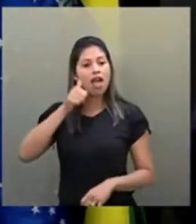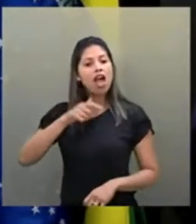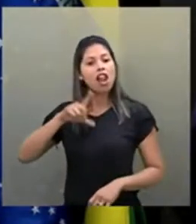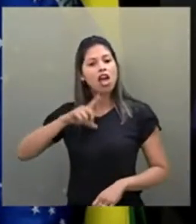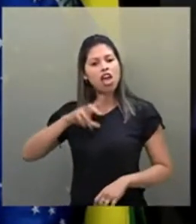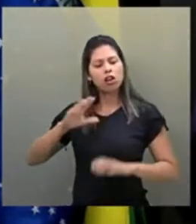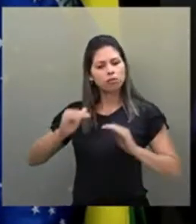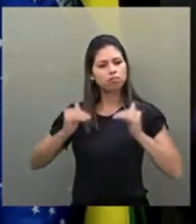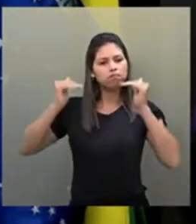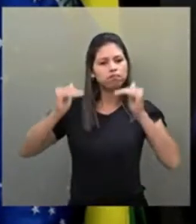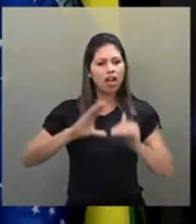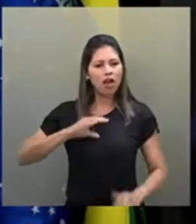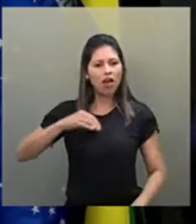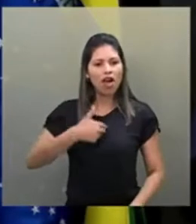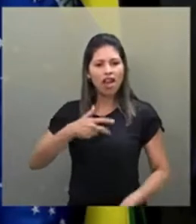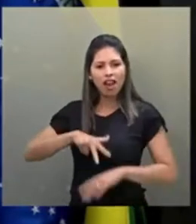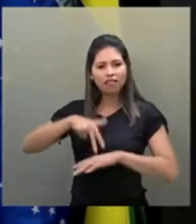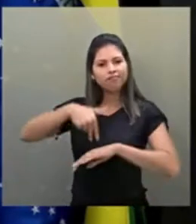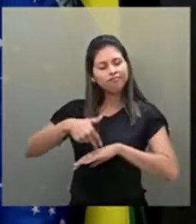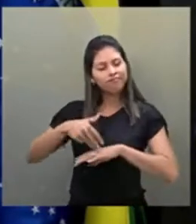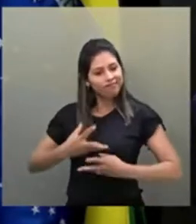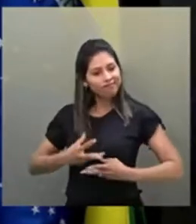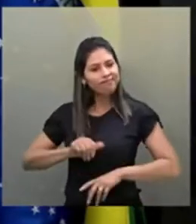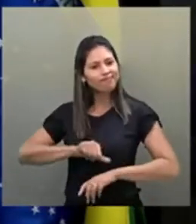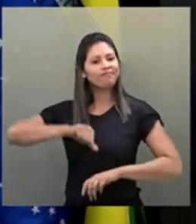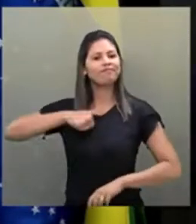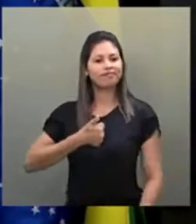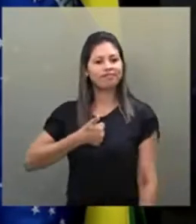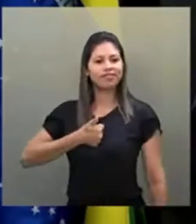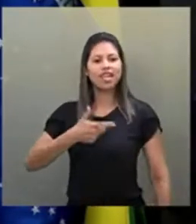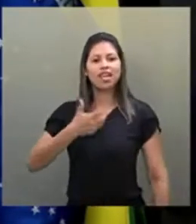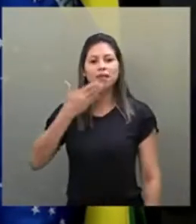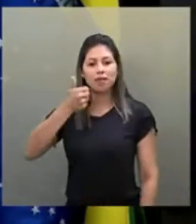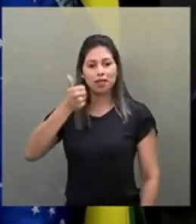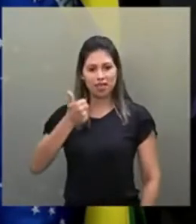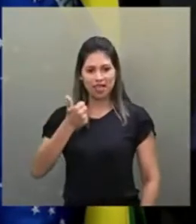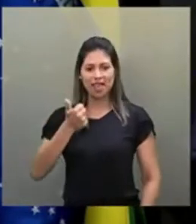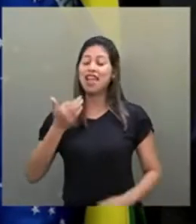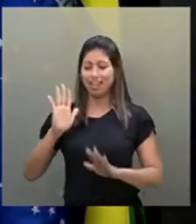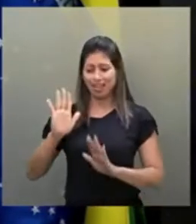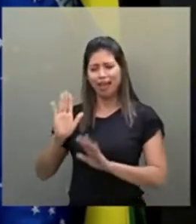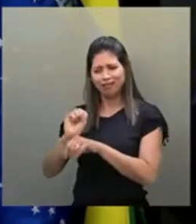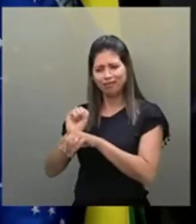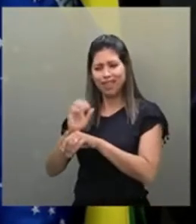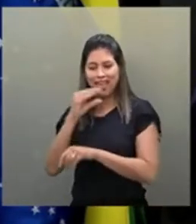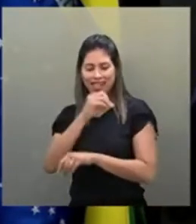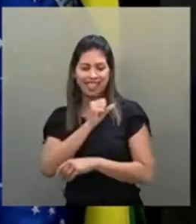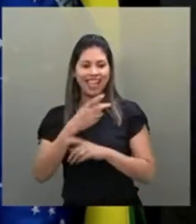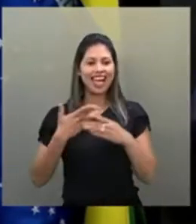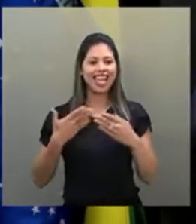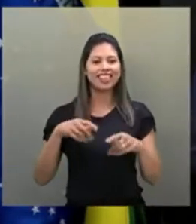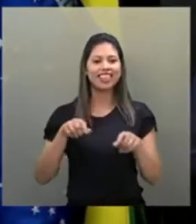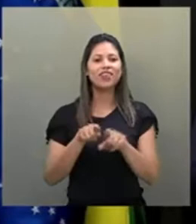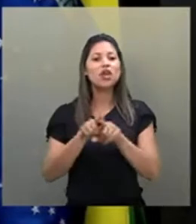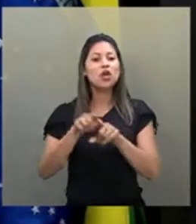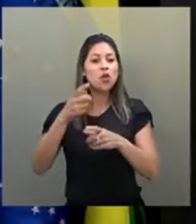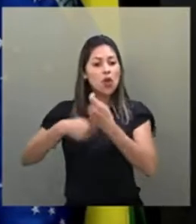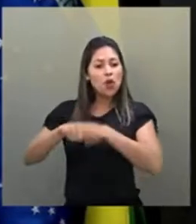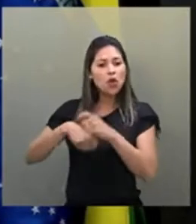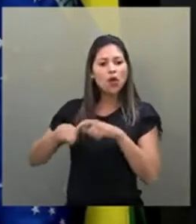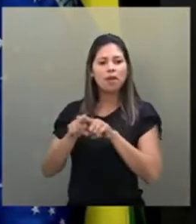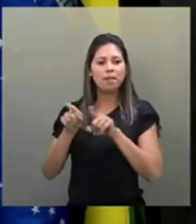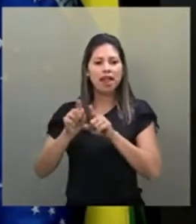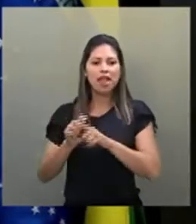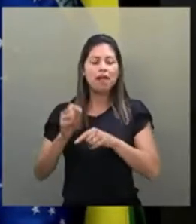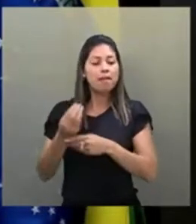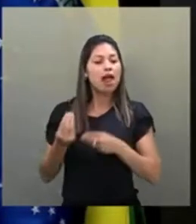autossuficiência, autoestima e tem o poder, já encerro, o poder econômico necessário não só para